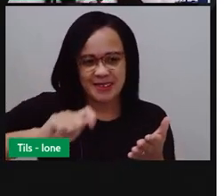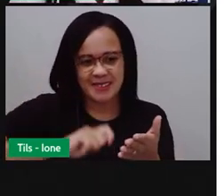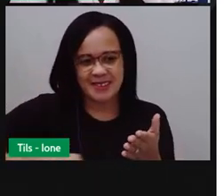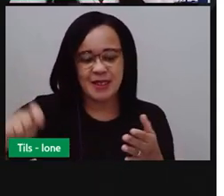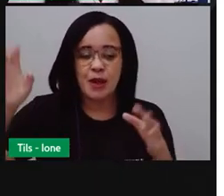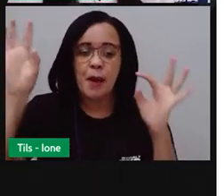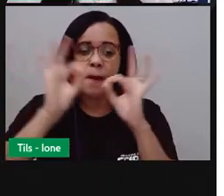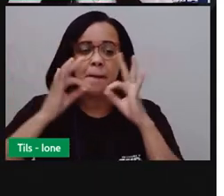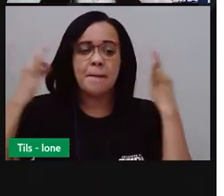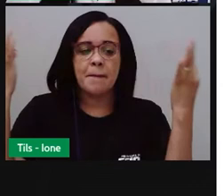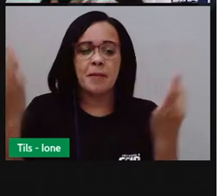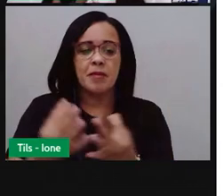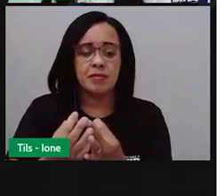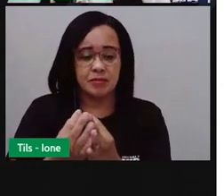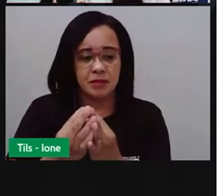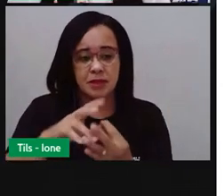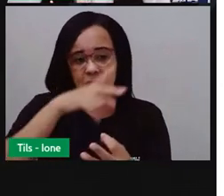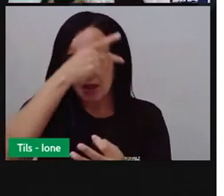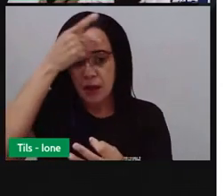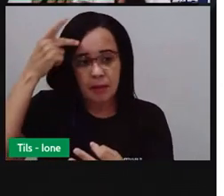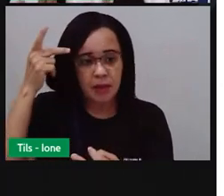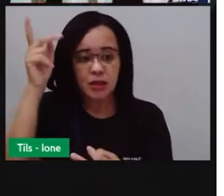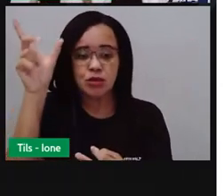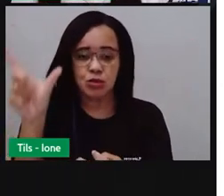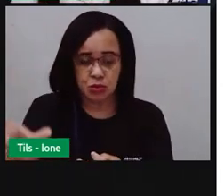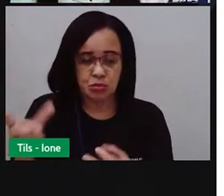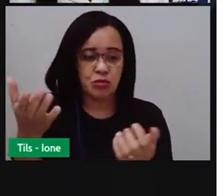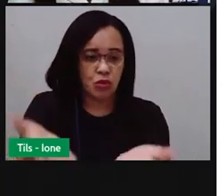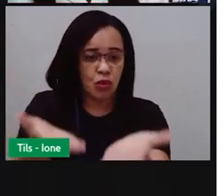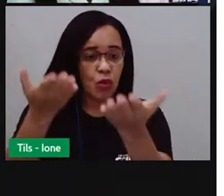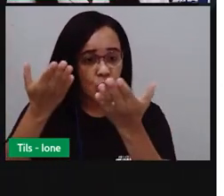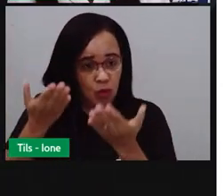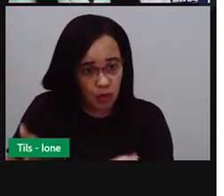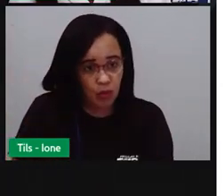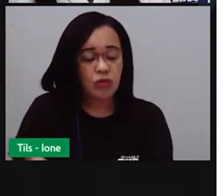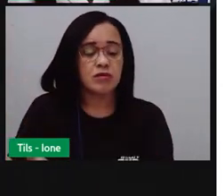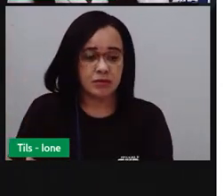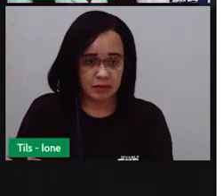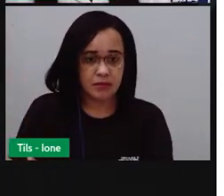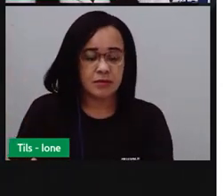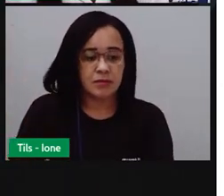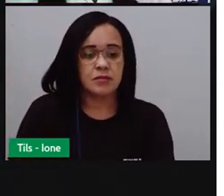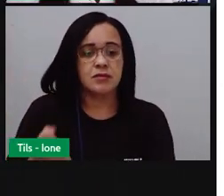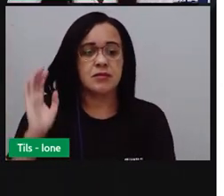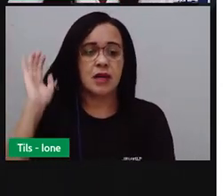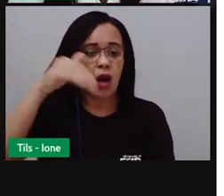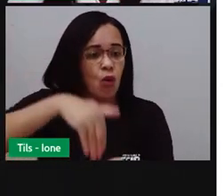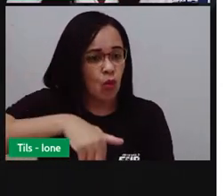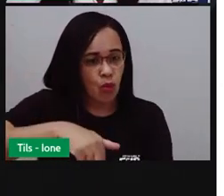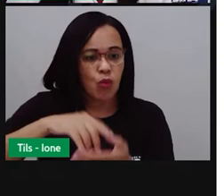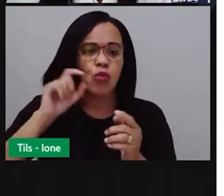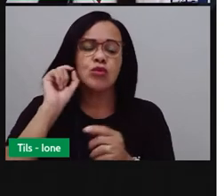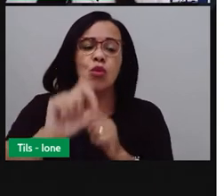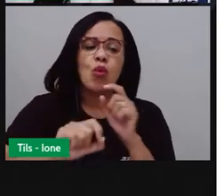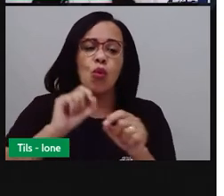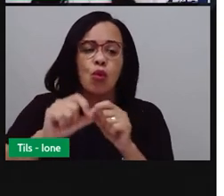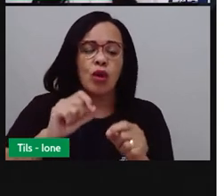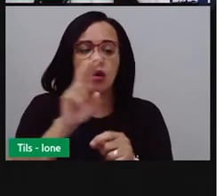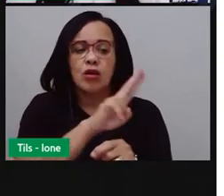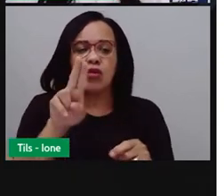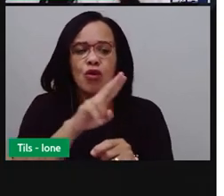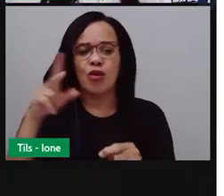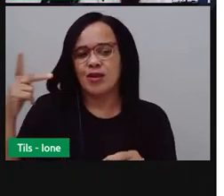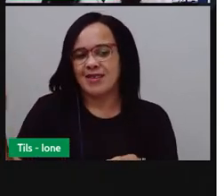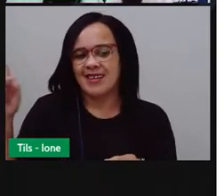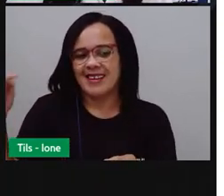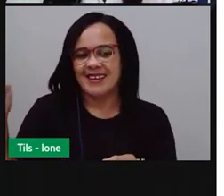uma festa junina na minha casa. Então, eu vou colocar aqui embaixo já o meu nome. Mas você aí na sua casa pode